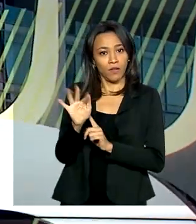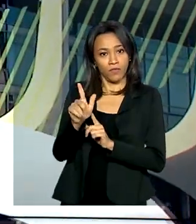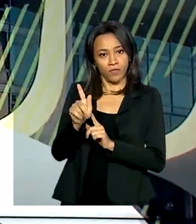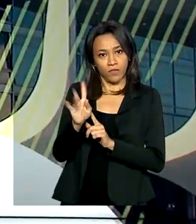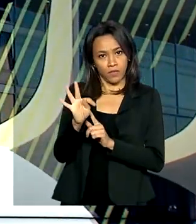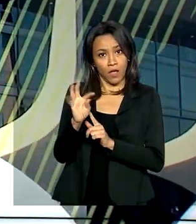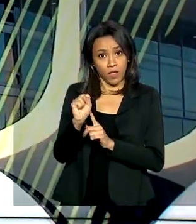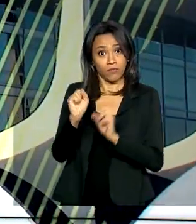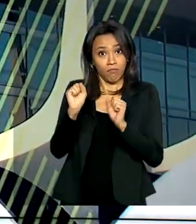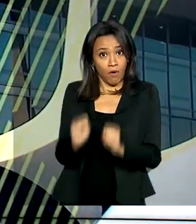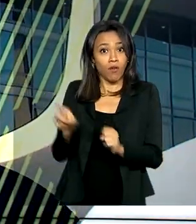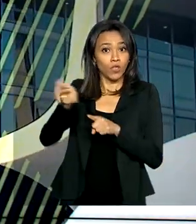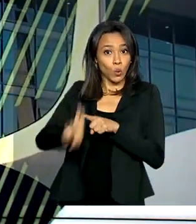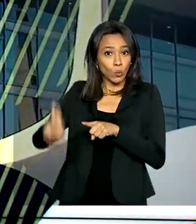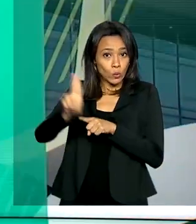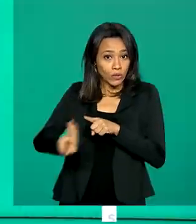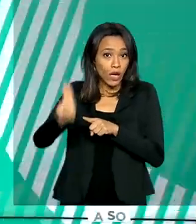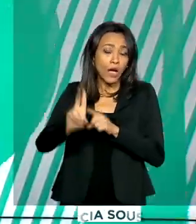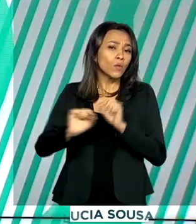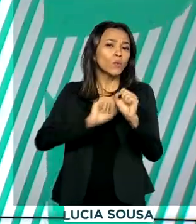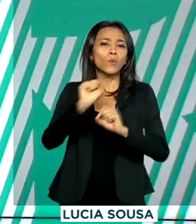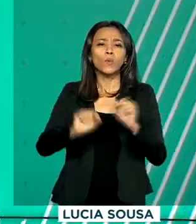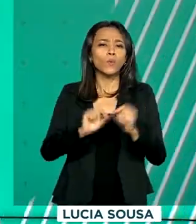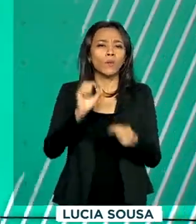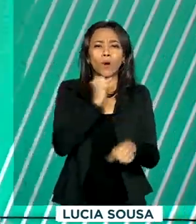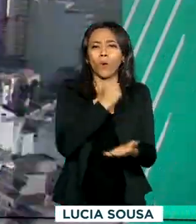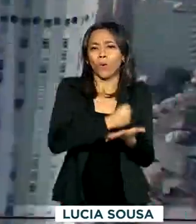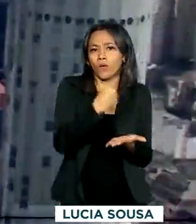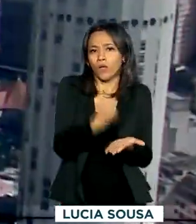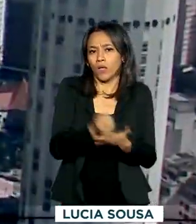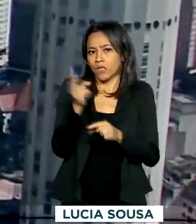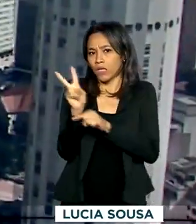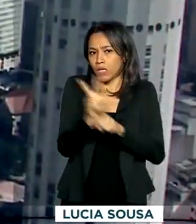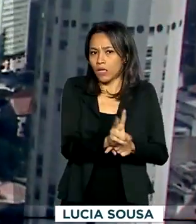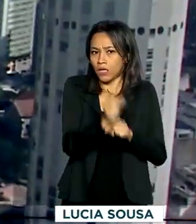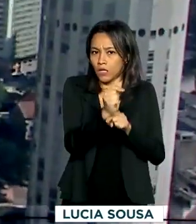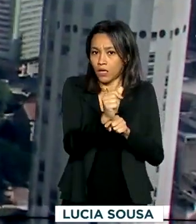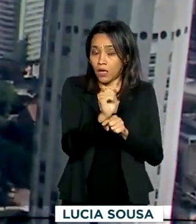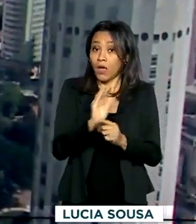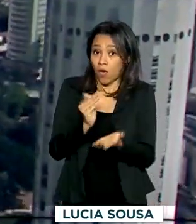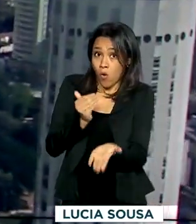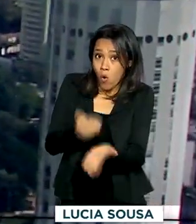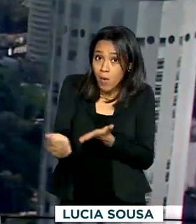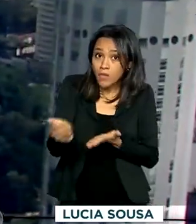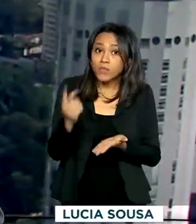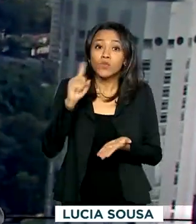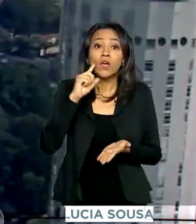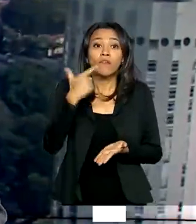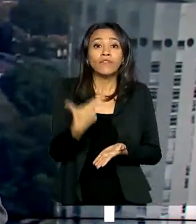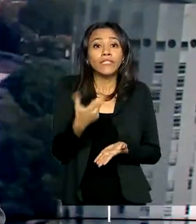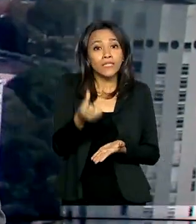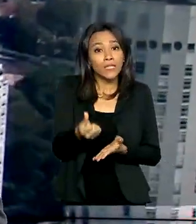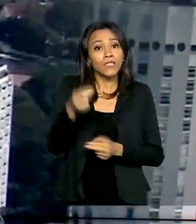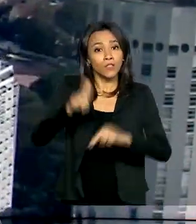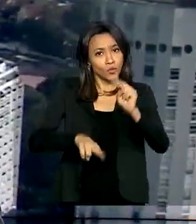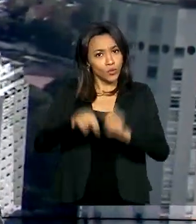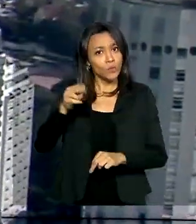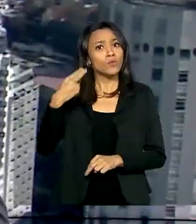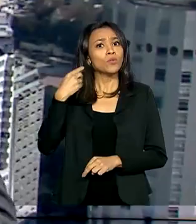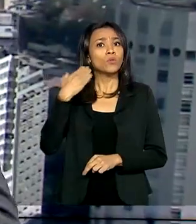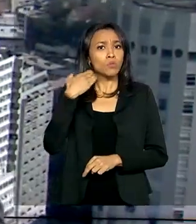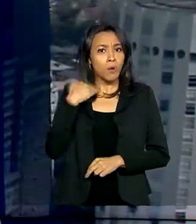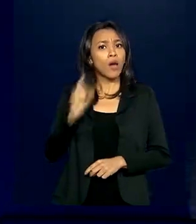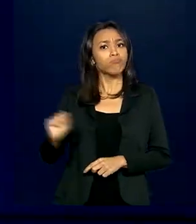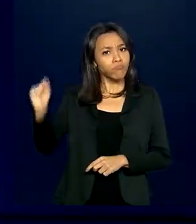ser usado como garantia para a contratação de empréstimos. A partir de 26 de junho, os bancos já poderão começar a